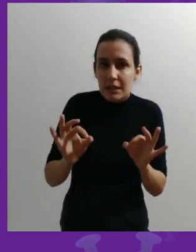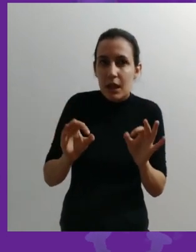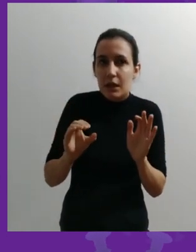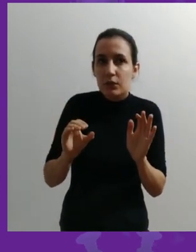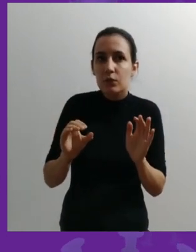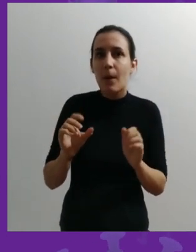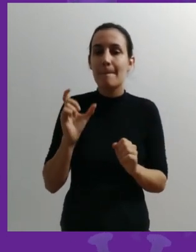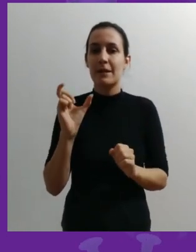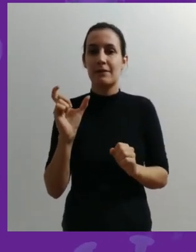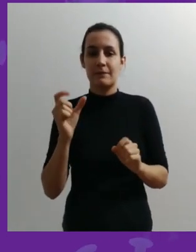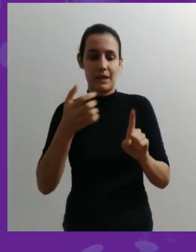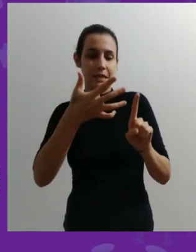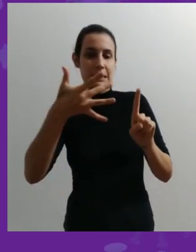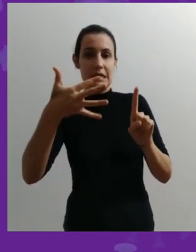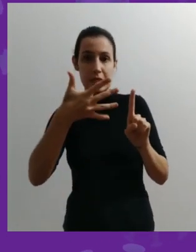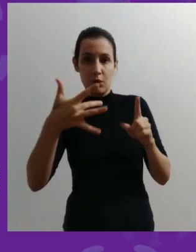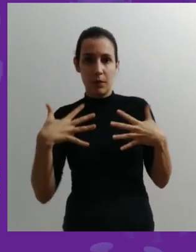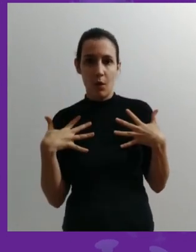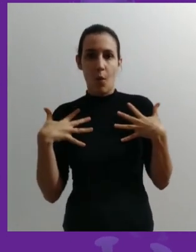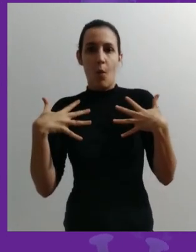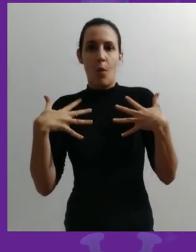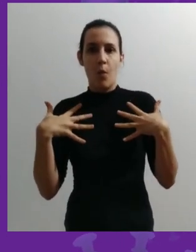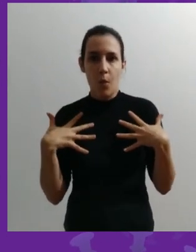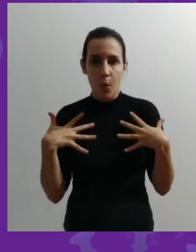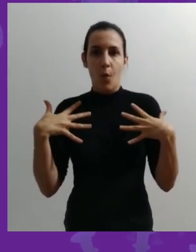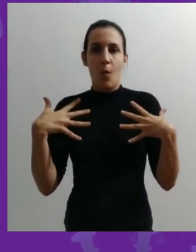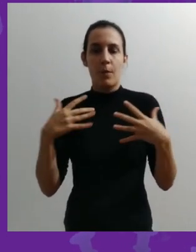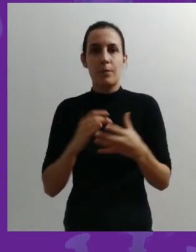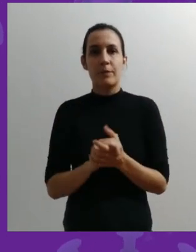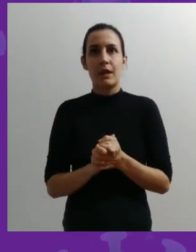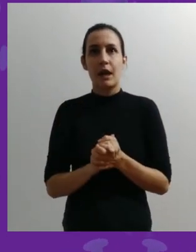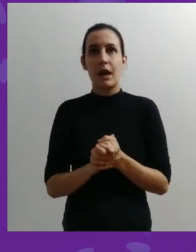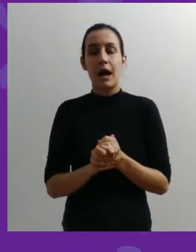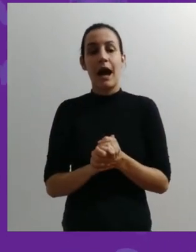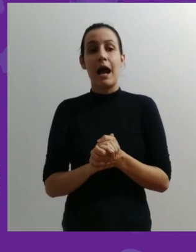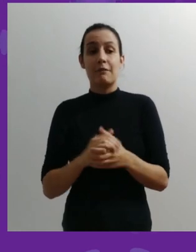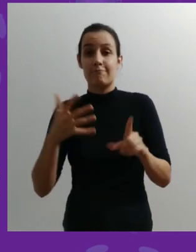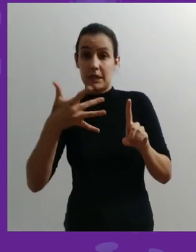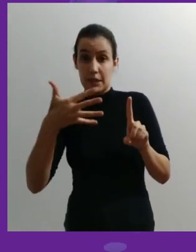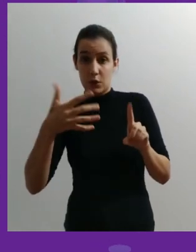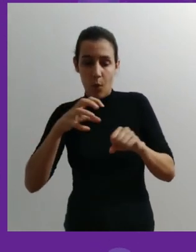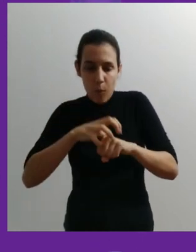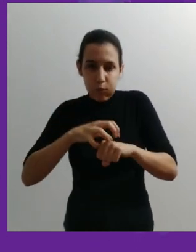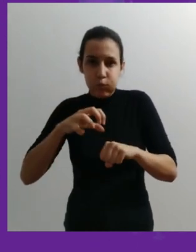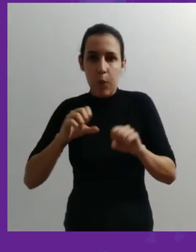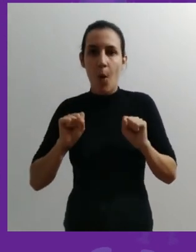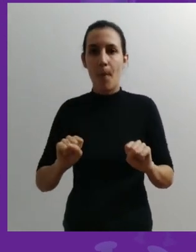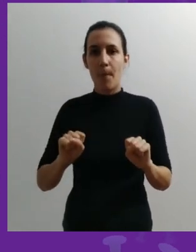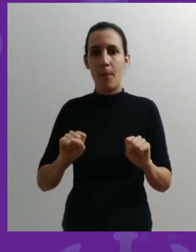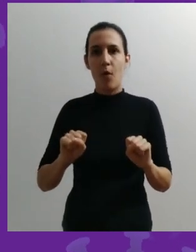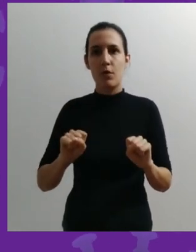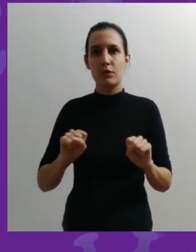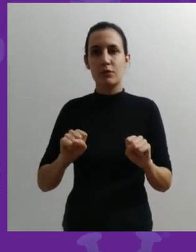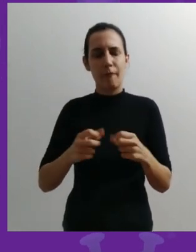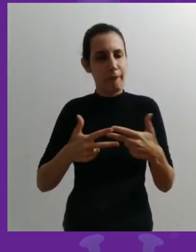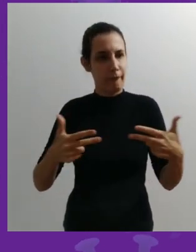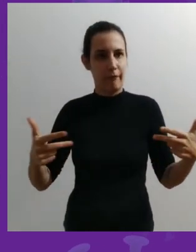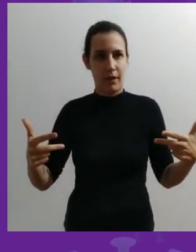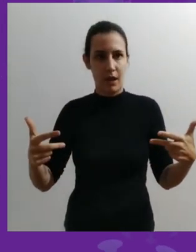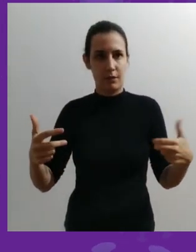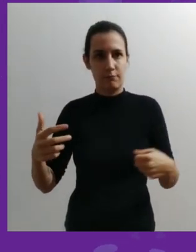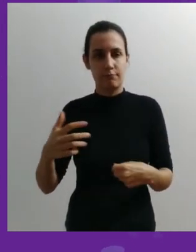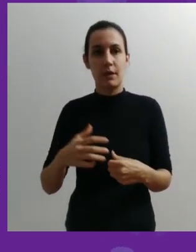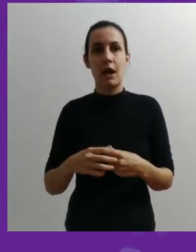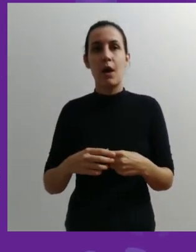o termo síndrome respiratória. Agora, essa síndrome inflamatória, ela pode causar várias coisas.